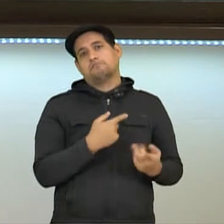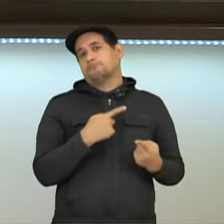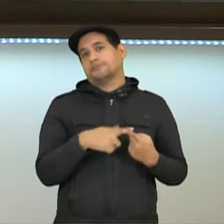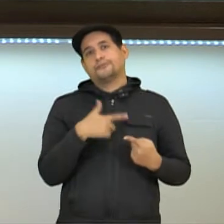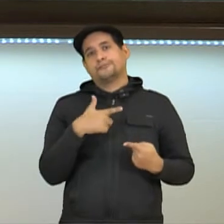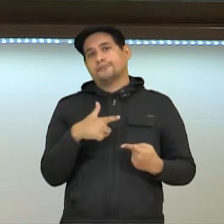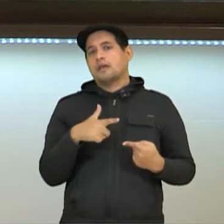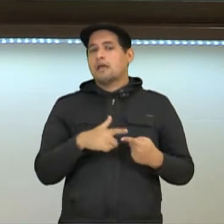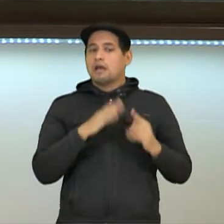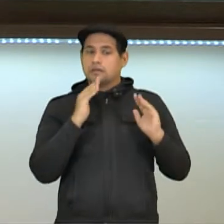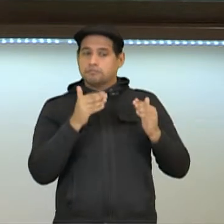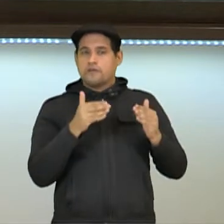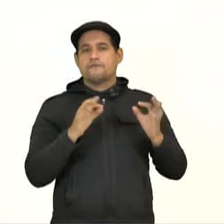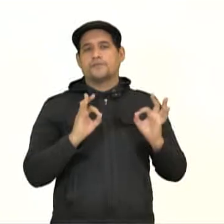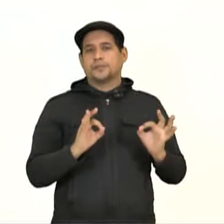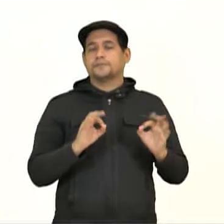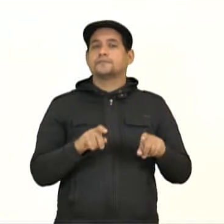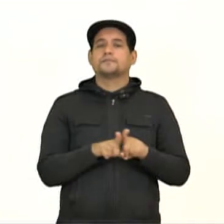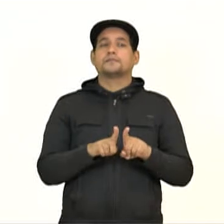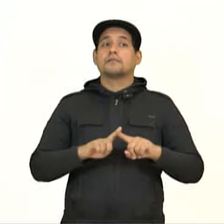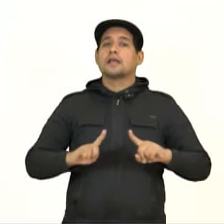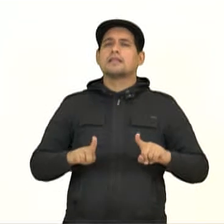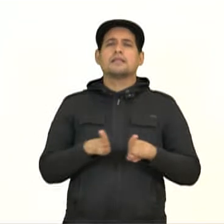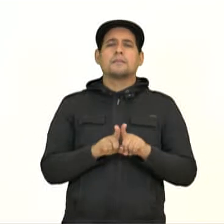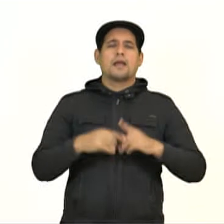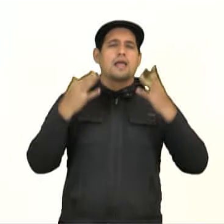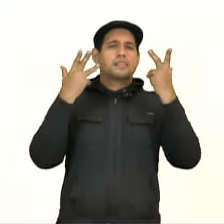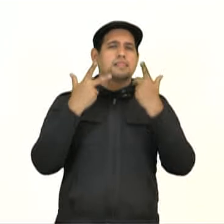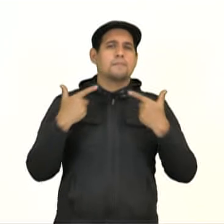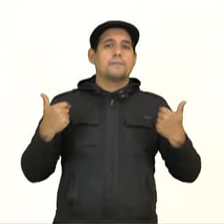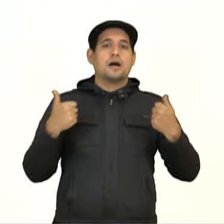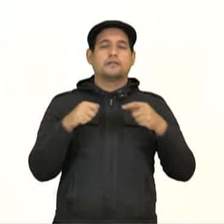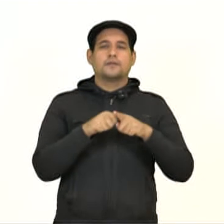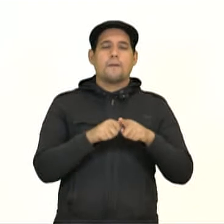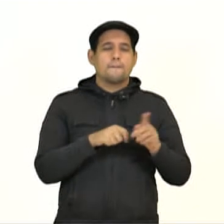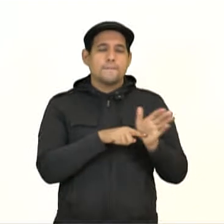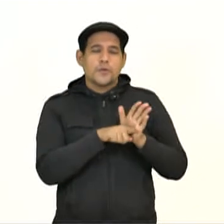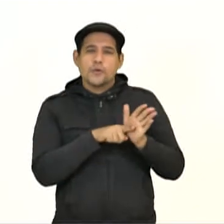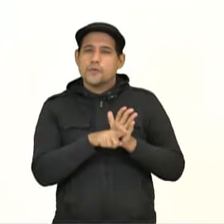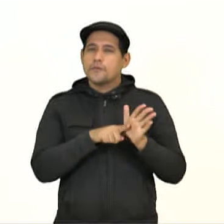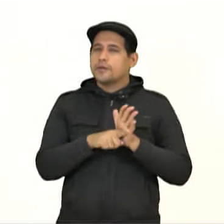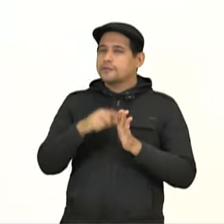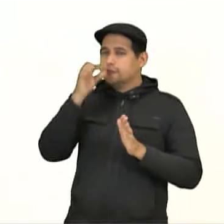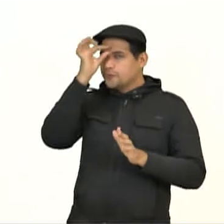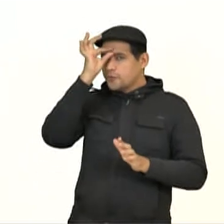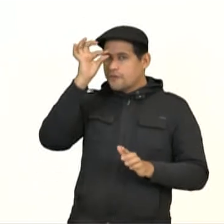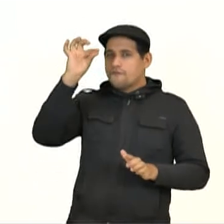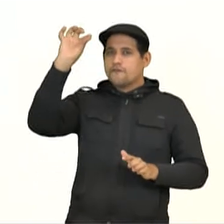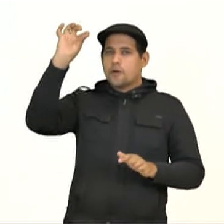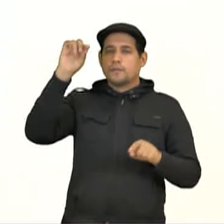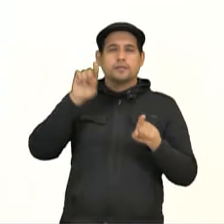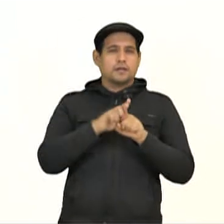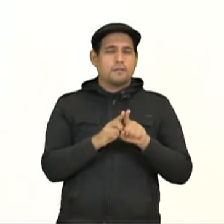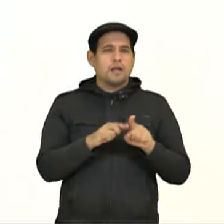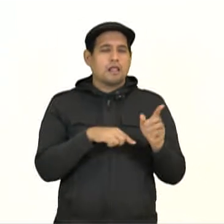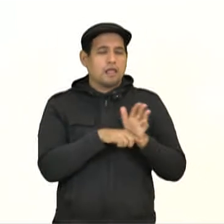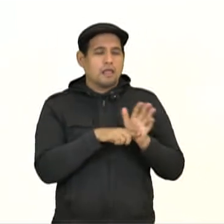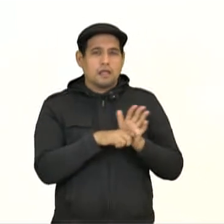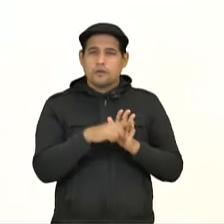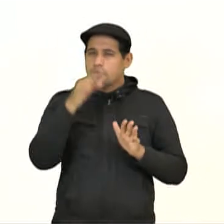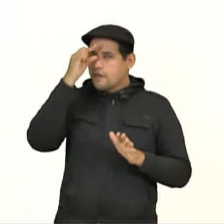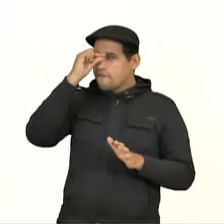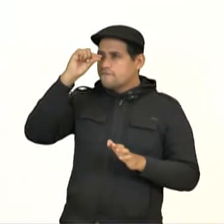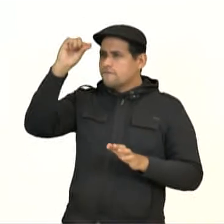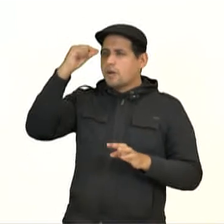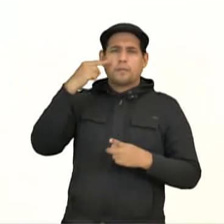Que eles tinham. E os animais. Então aqui a caça ao unicórnio, Uma iluminura mostrando a caça, caçando o